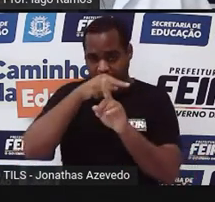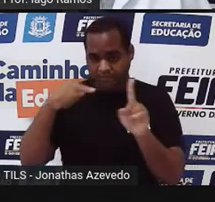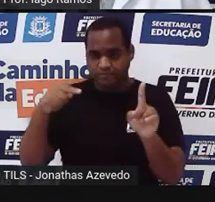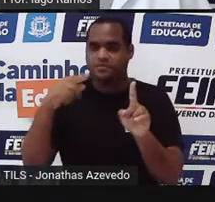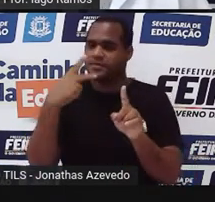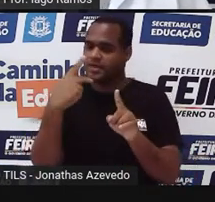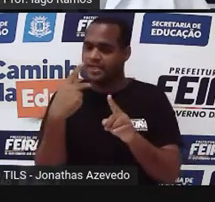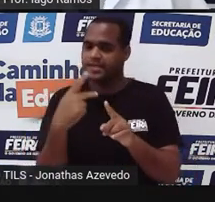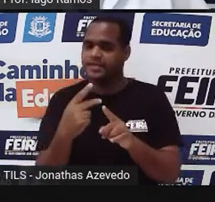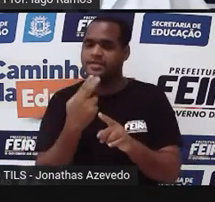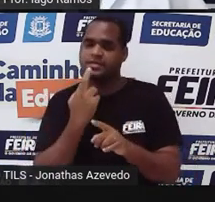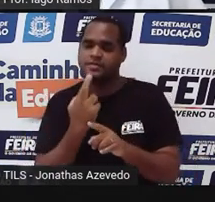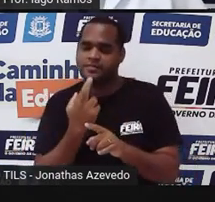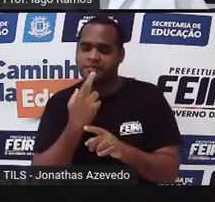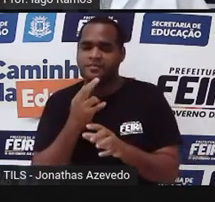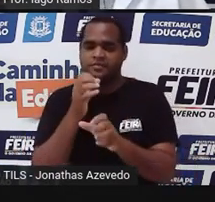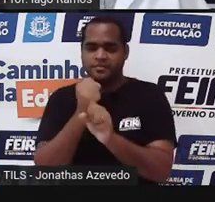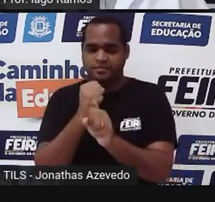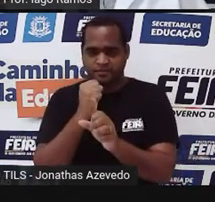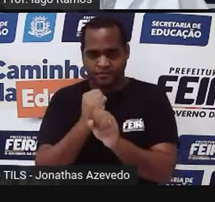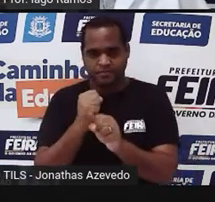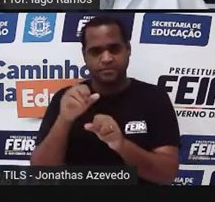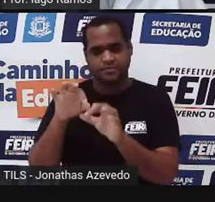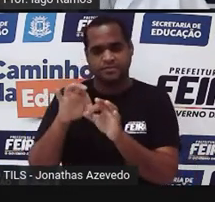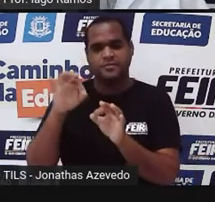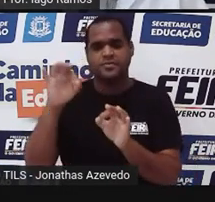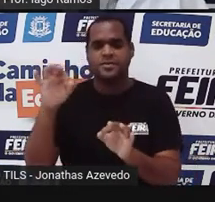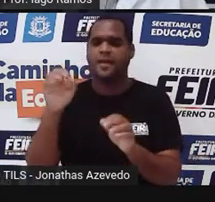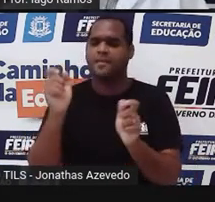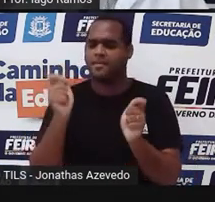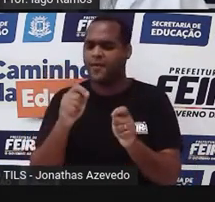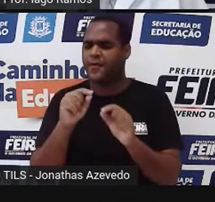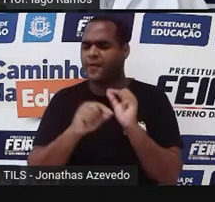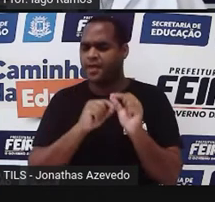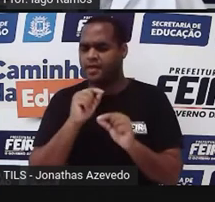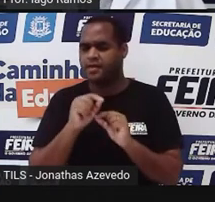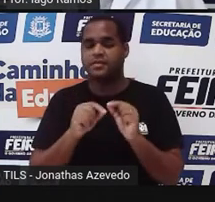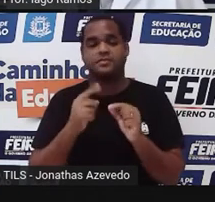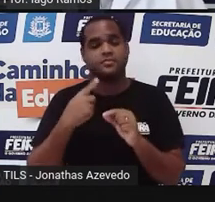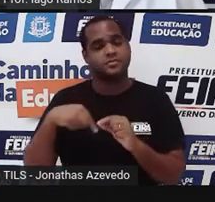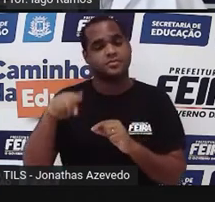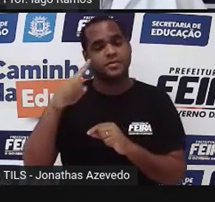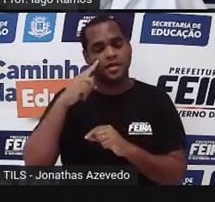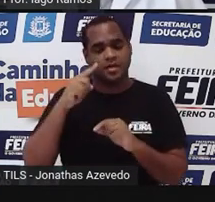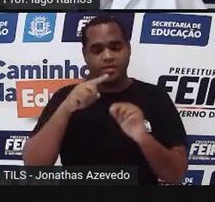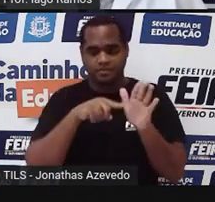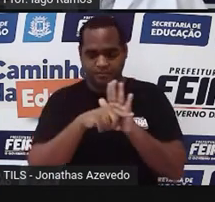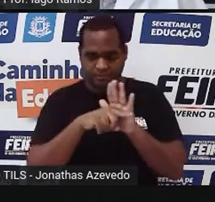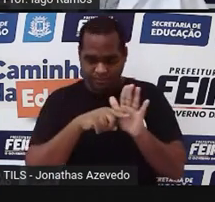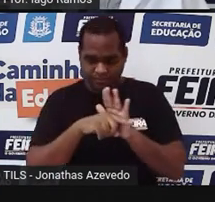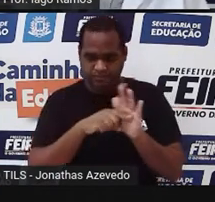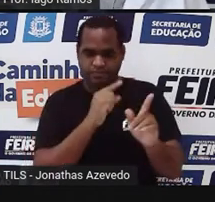entre as medidas das diagonais e é aí que a gente vai investigar, certo? Lembrando,